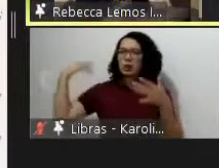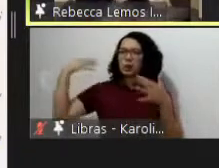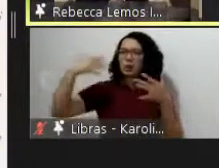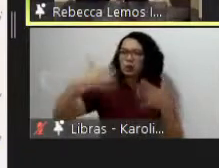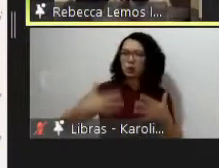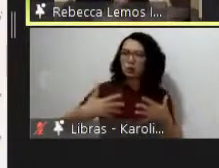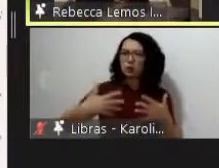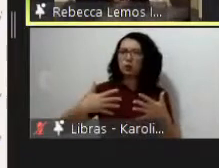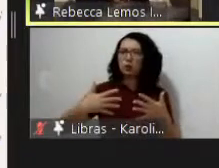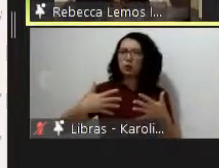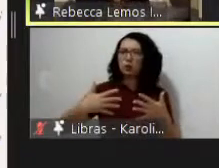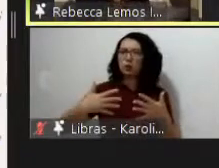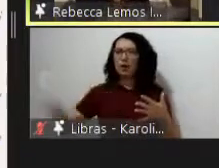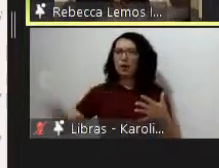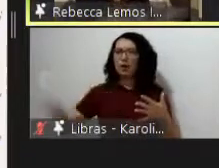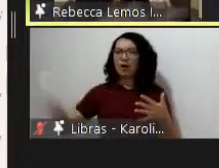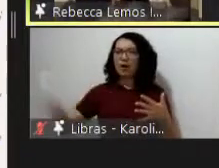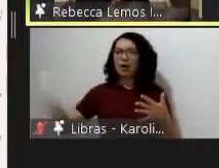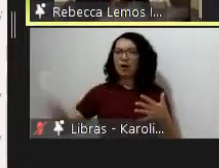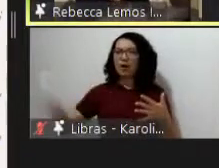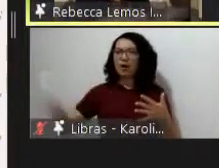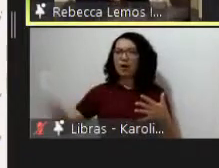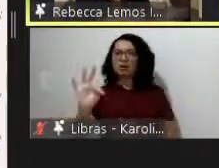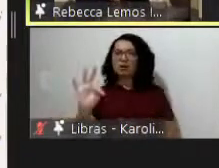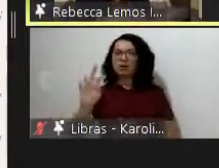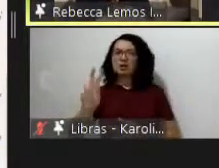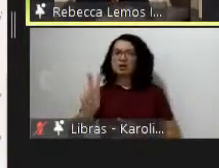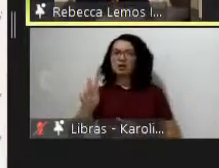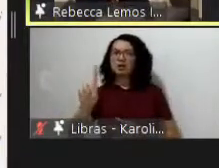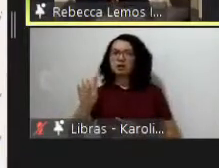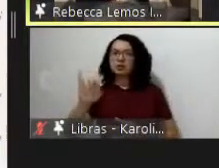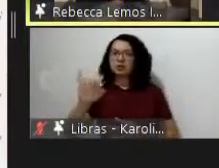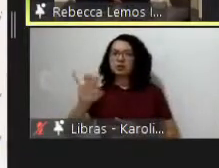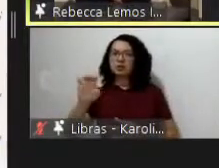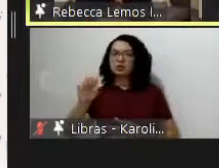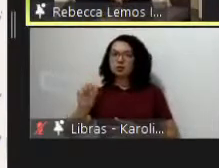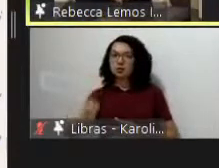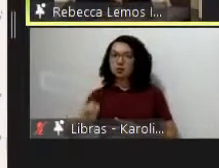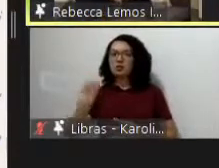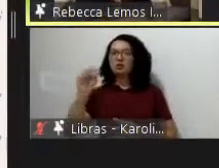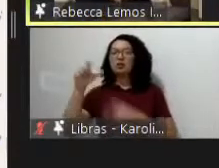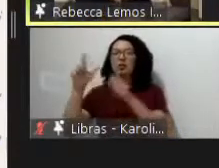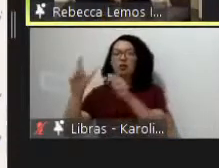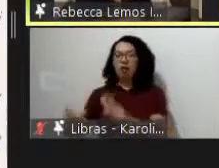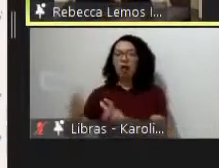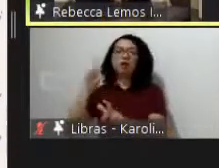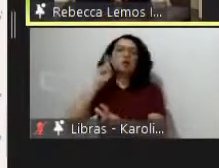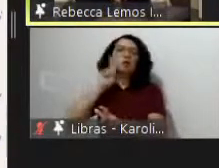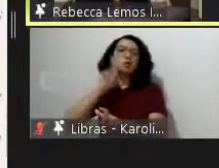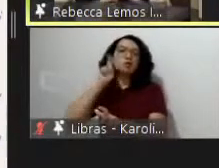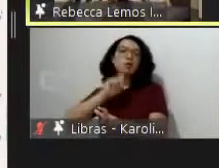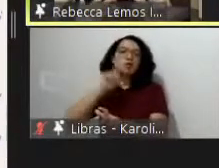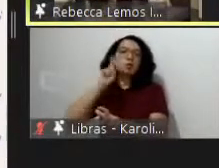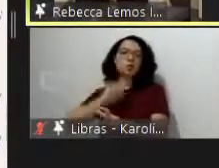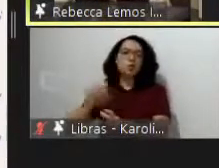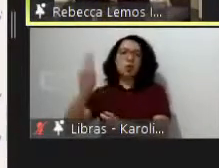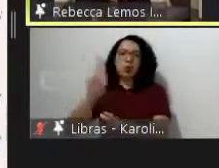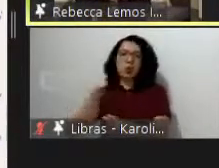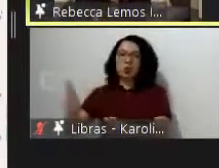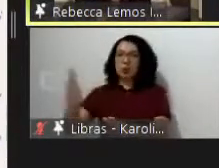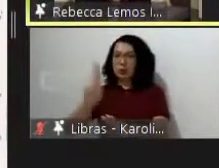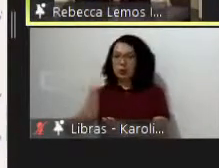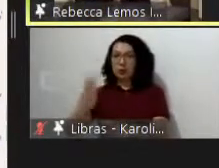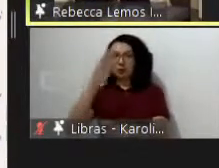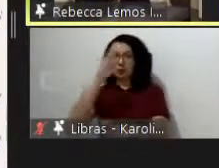Estados Unidos que foram criados depois da segunda guerra mundial nas grandes universidades americanas com recursos